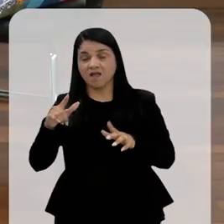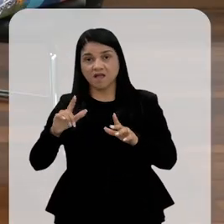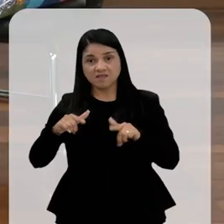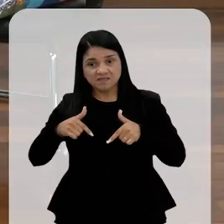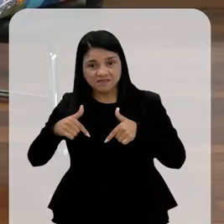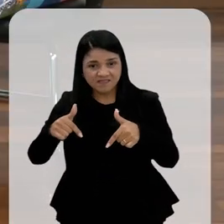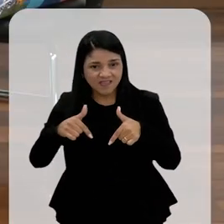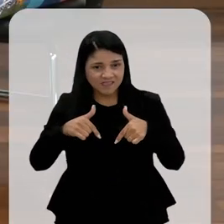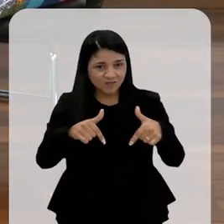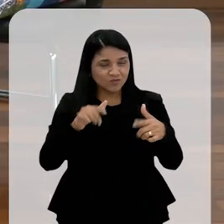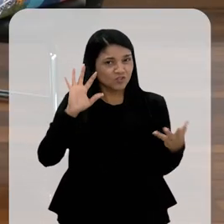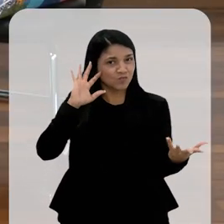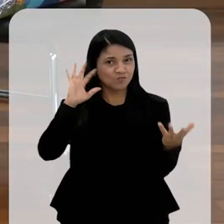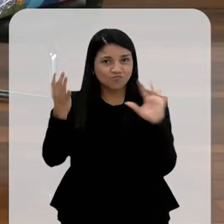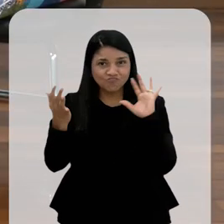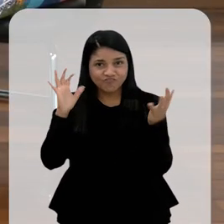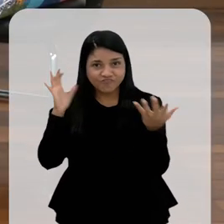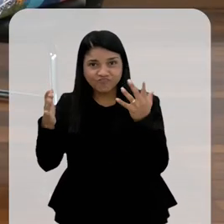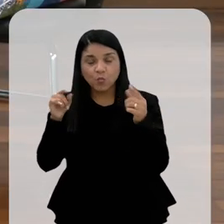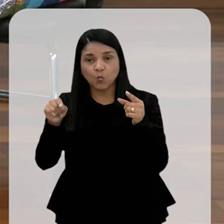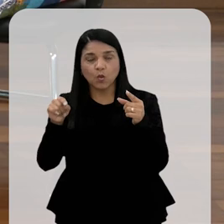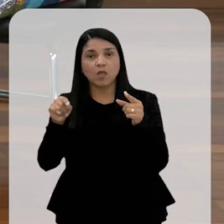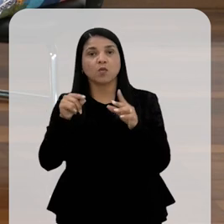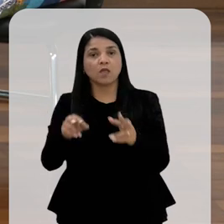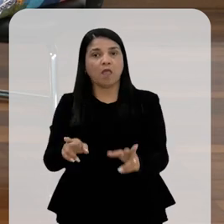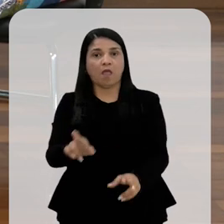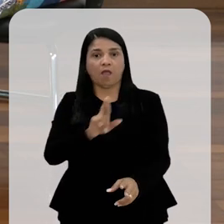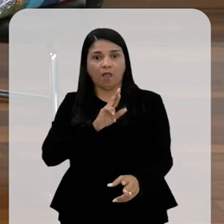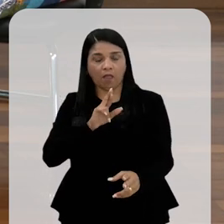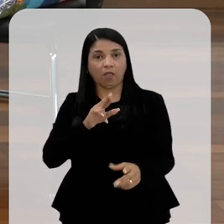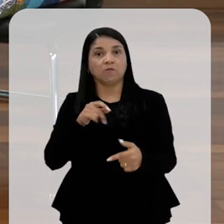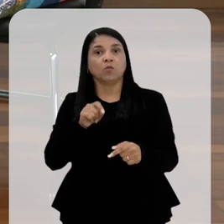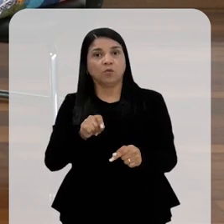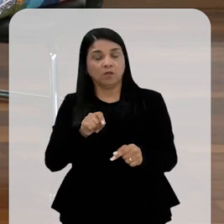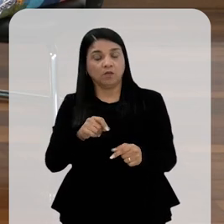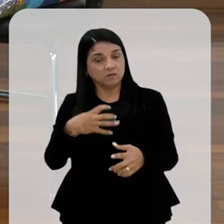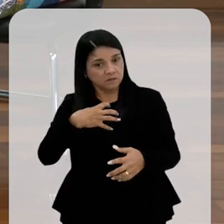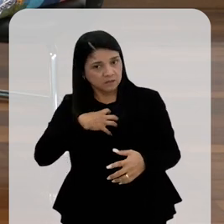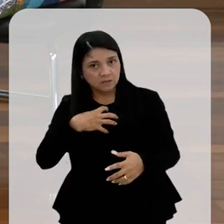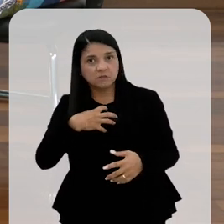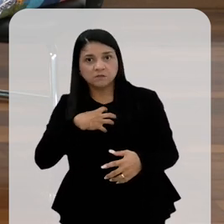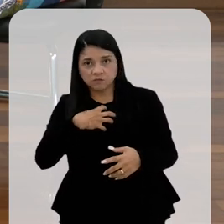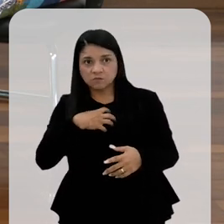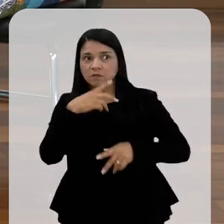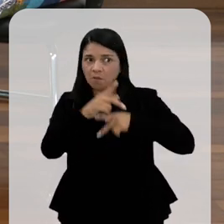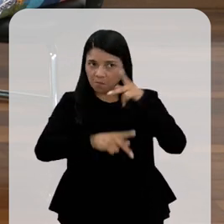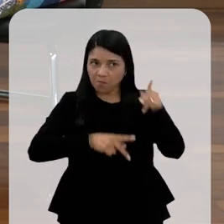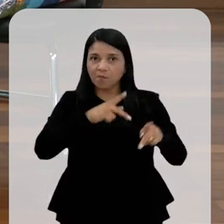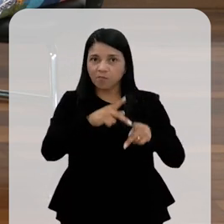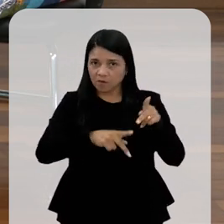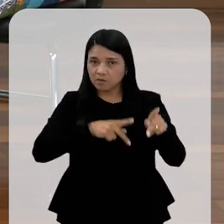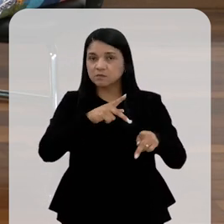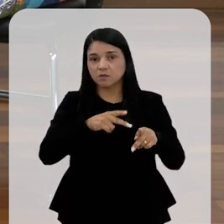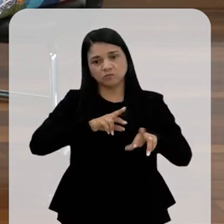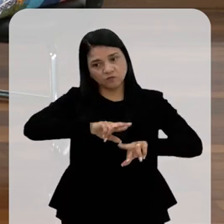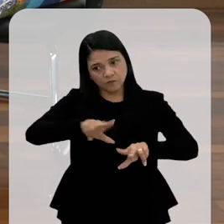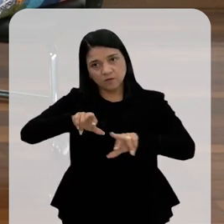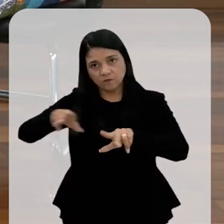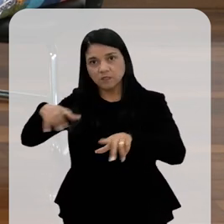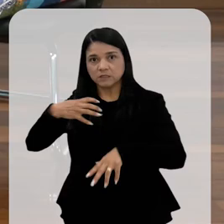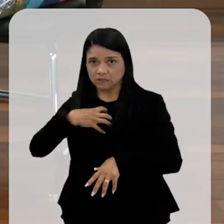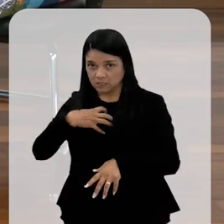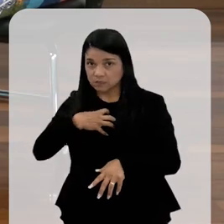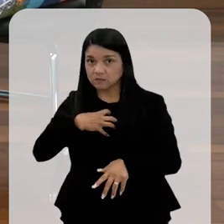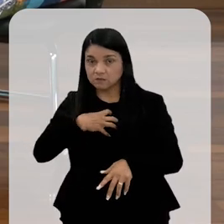que é a ação antrópica que causa as mudanças climáticas e os efeitos das mudanças climáticas, que são sentidos de maneira diferente pela